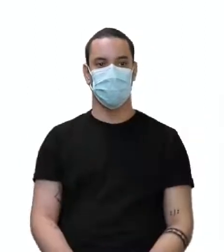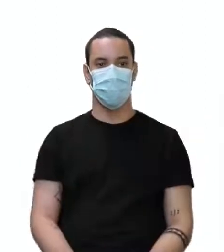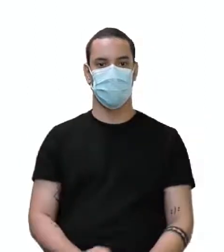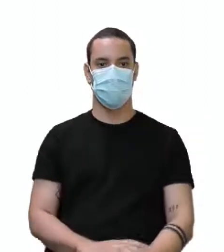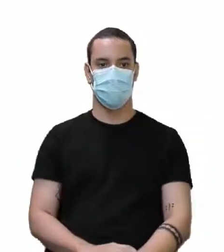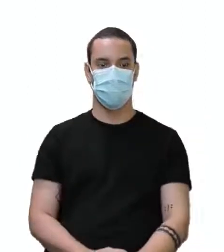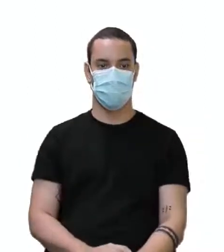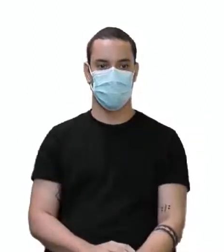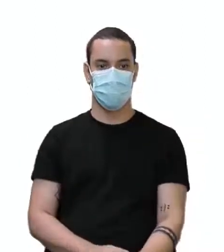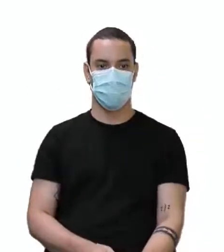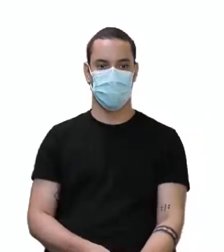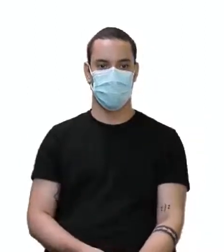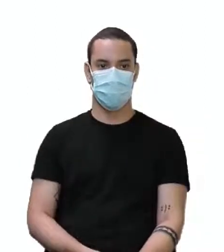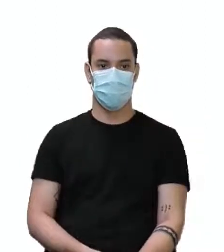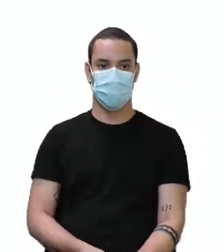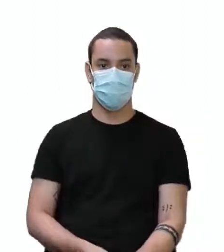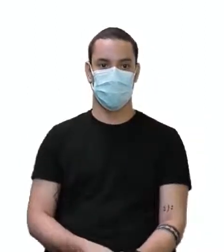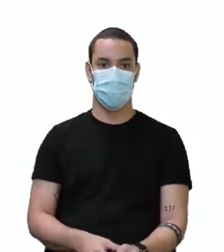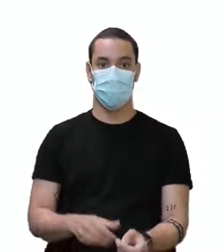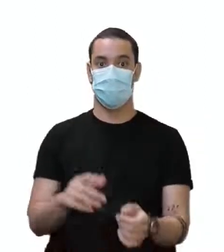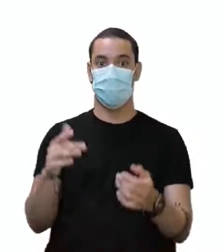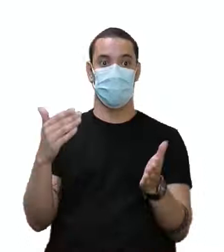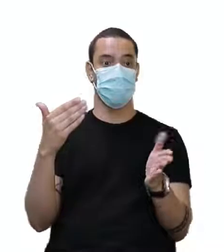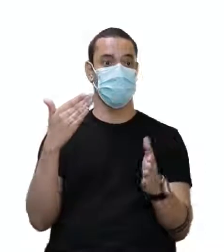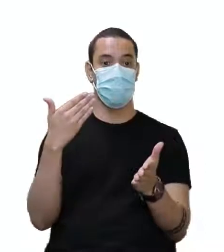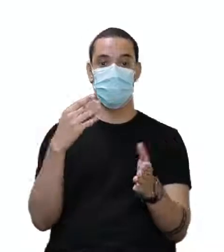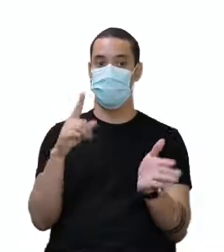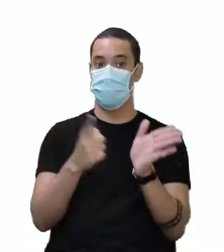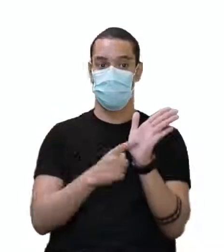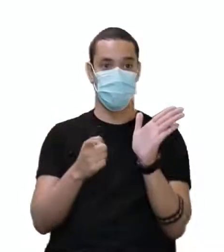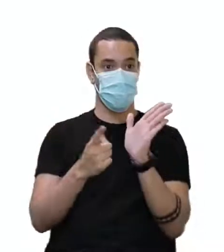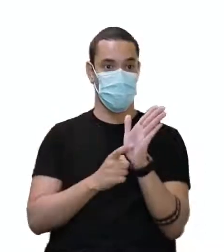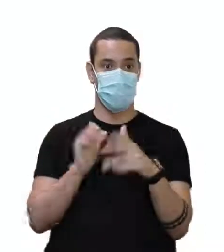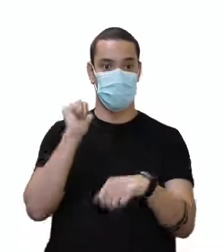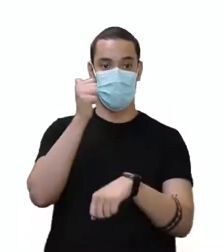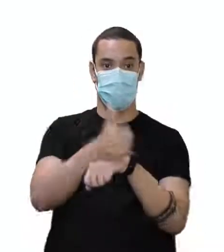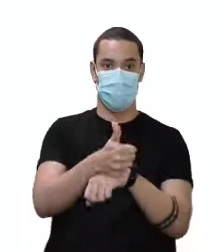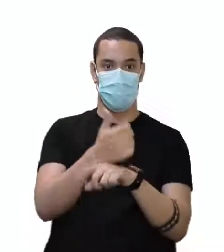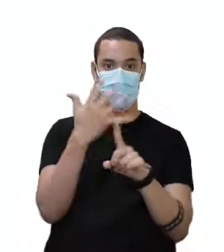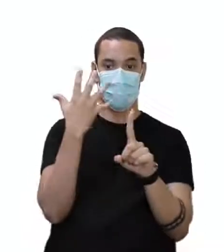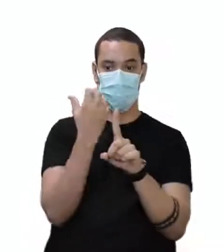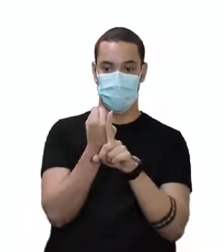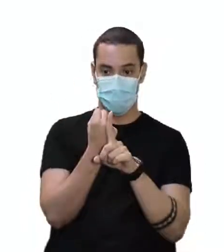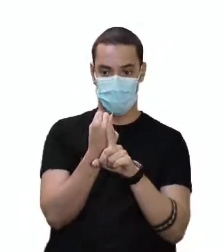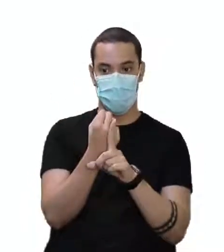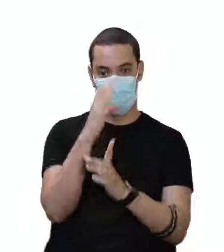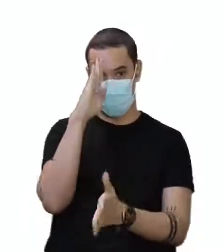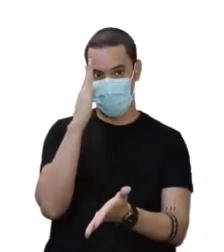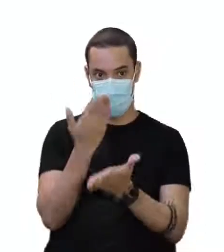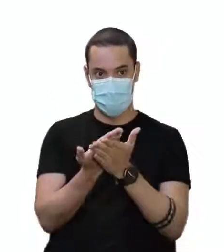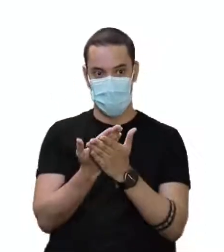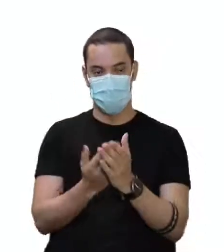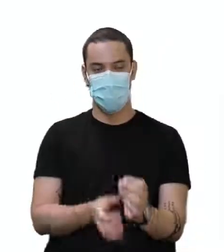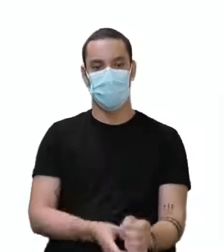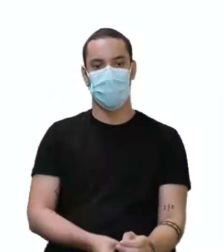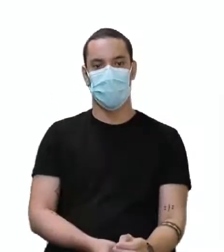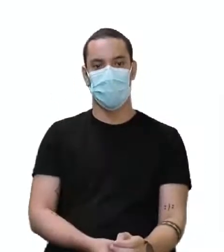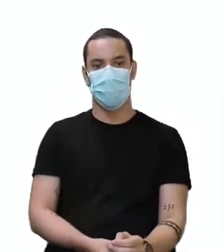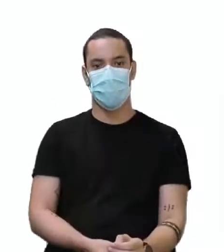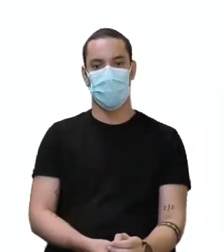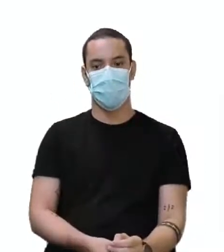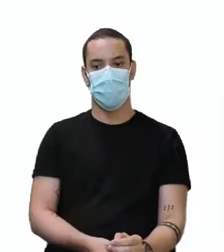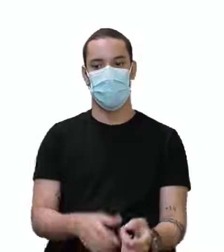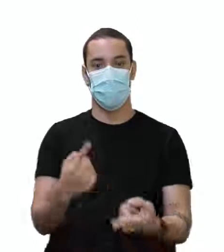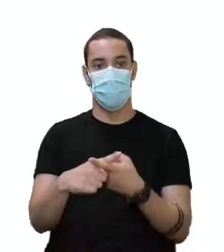Que começa com um blank. Que com certeza aí vai ser o sujeito. Acredito que seja o sujeito. É o sujeito. Afinal de